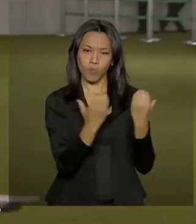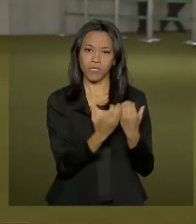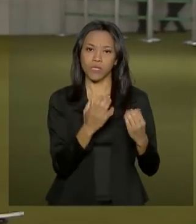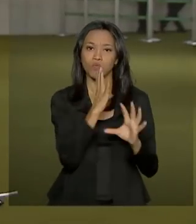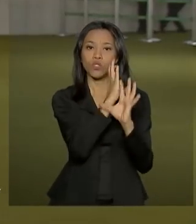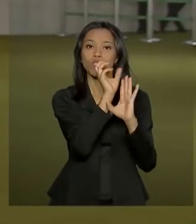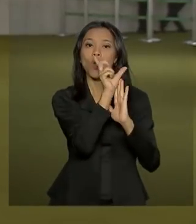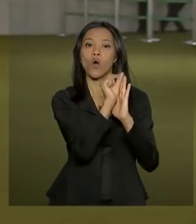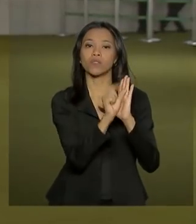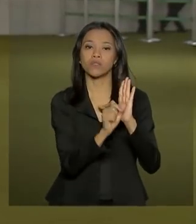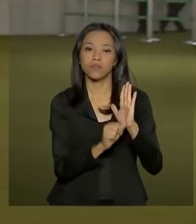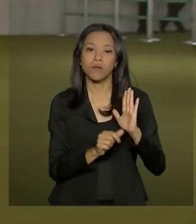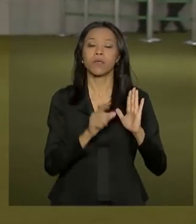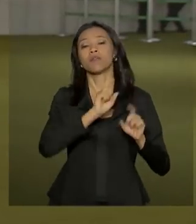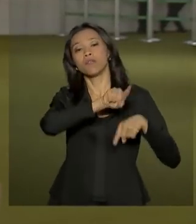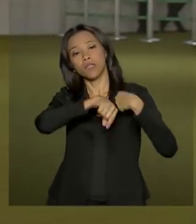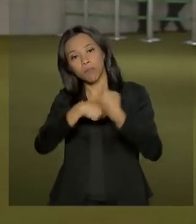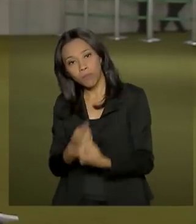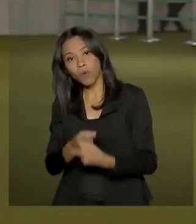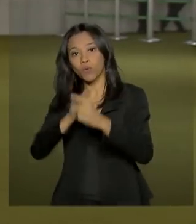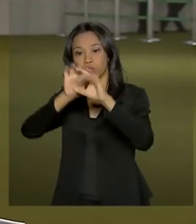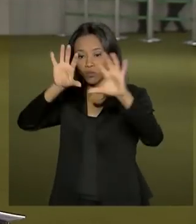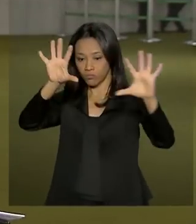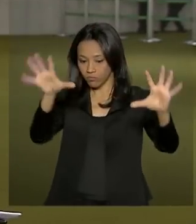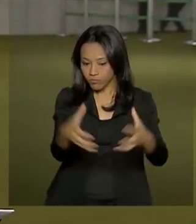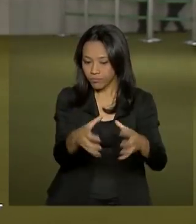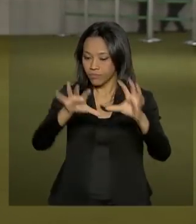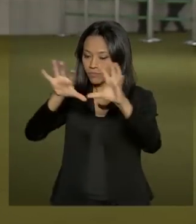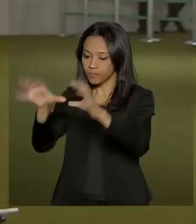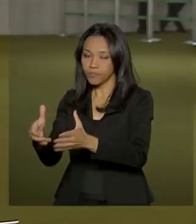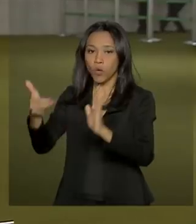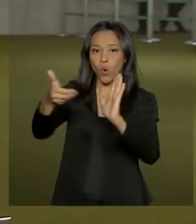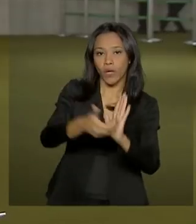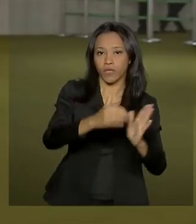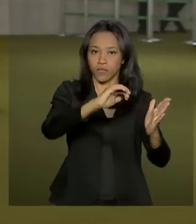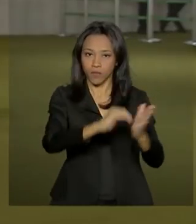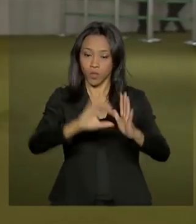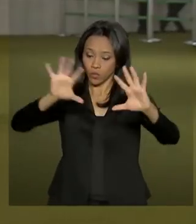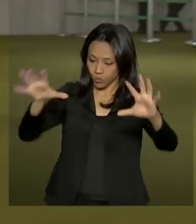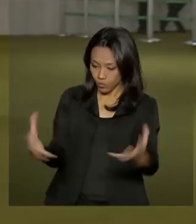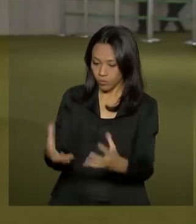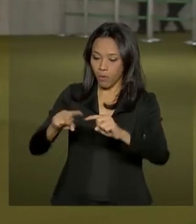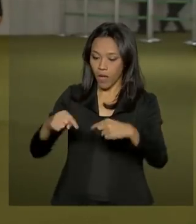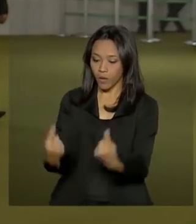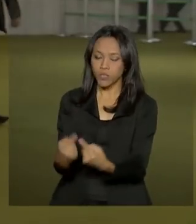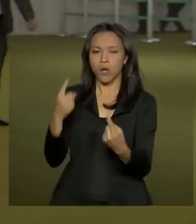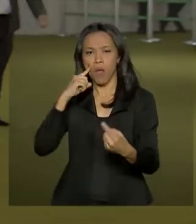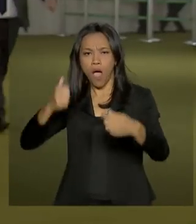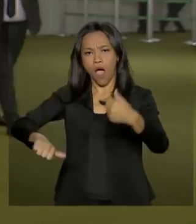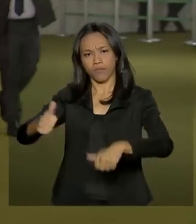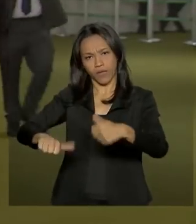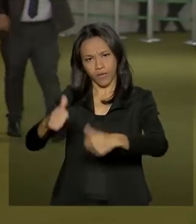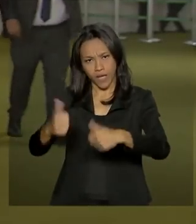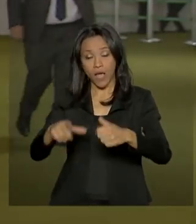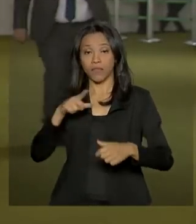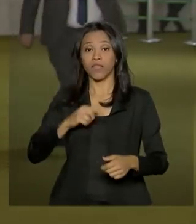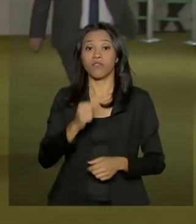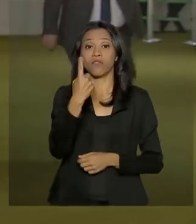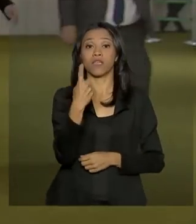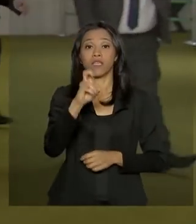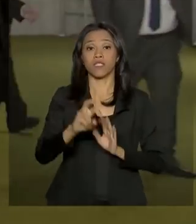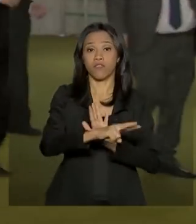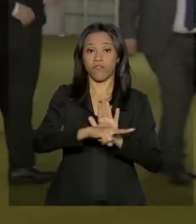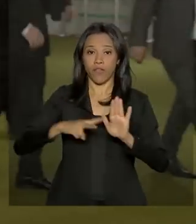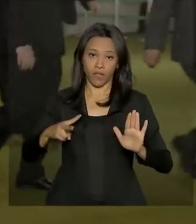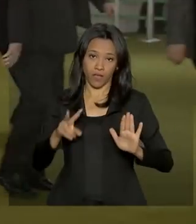na sessão conjunta do plenário. Ontem teve uma sessão conjunta de deputados e senadores, foram mantidos 15 vetos presidenciais,